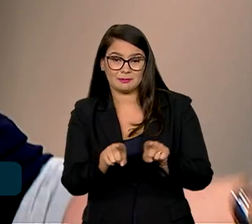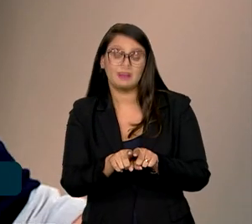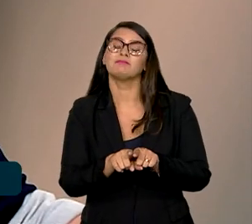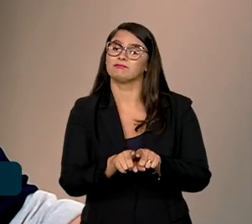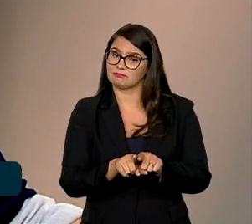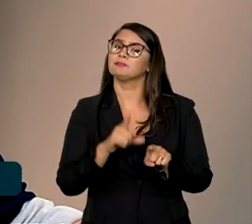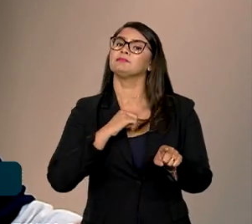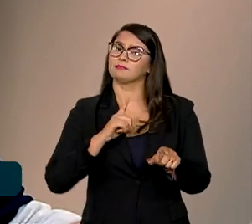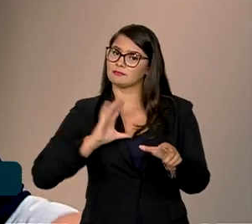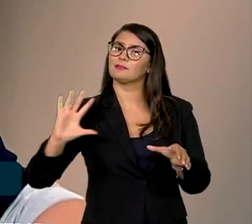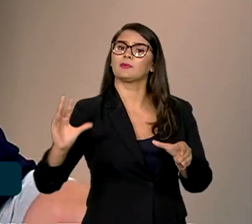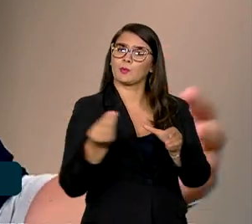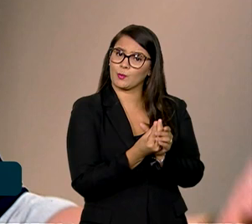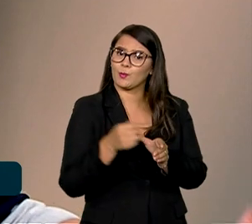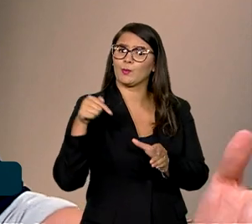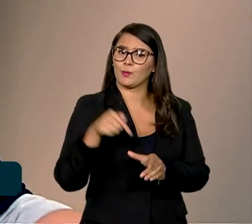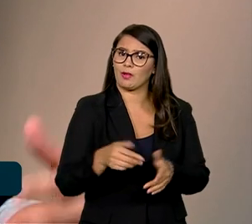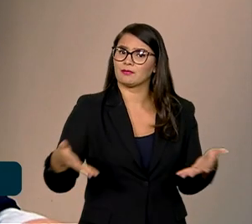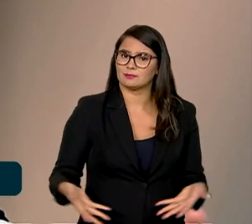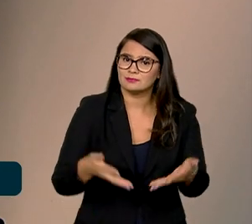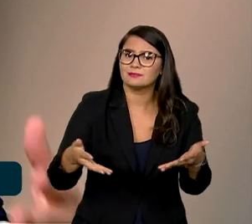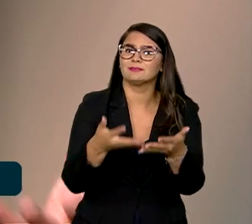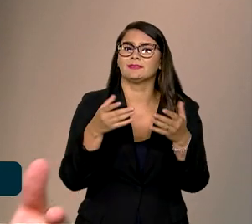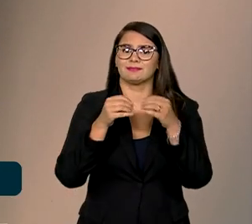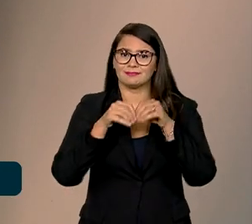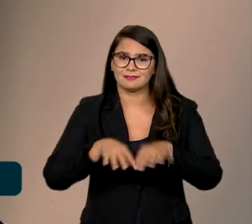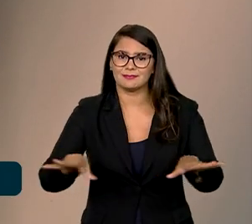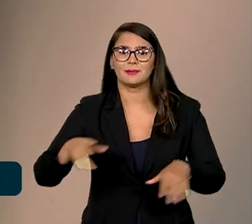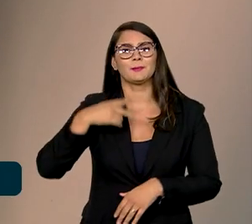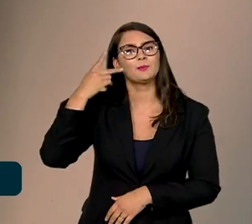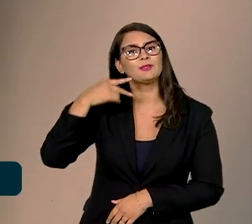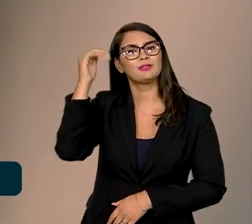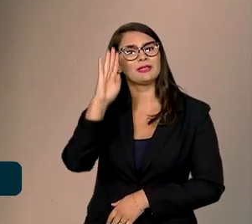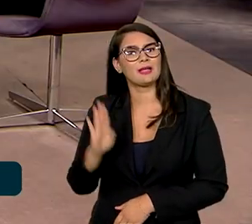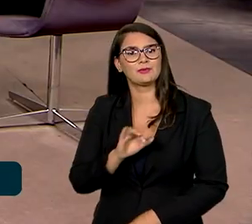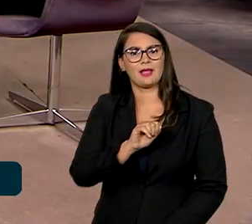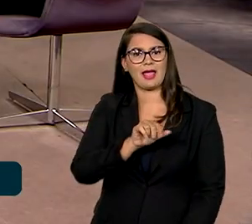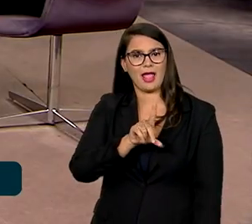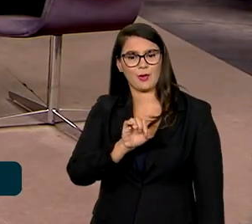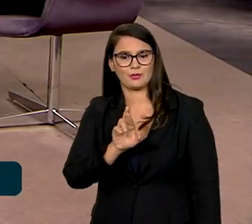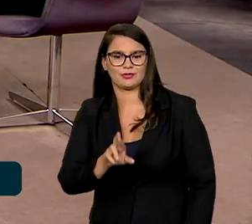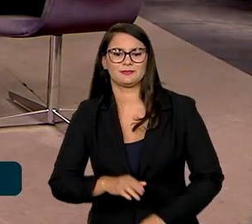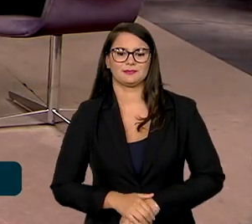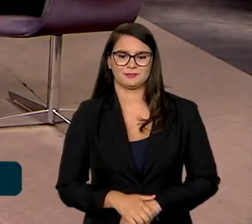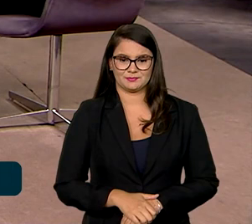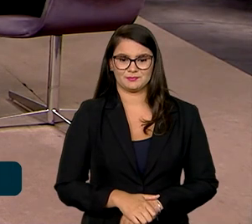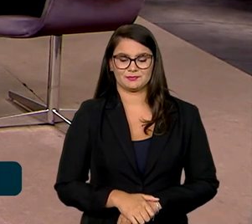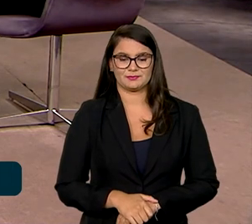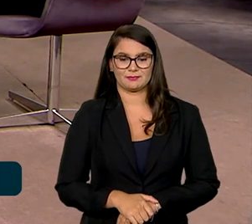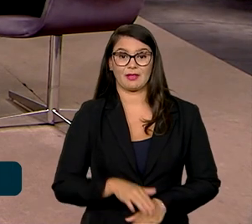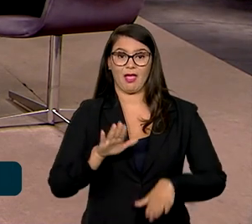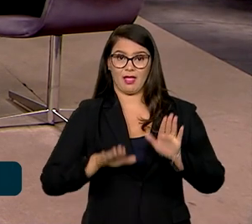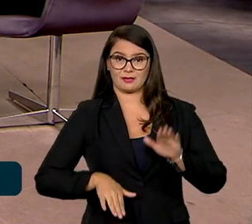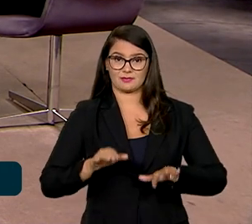incluídas dentro do circuito de fomento que está disponibilizado pela Política Nacional Aldir Blanc. Muitas vezes, secretário, um